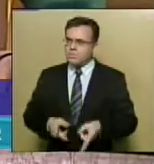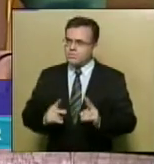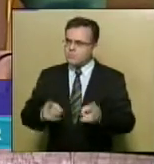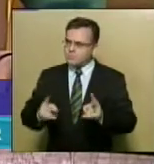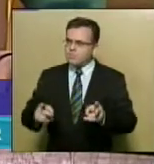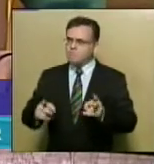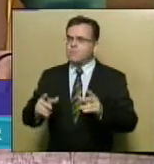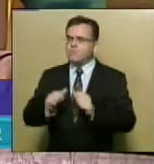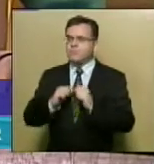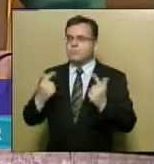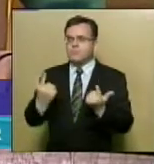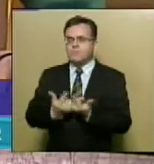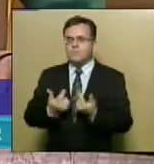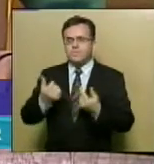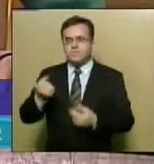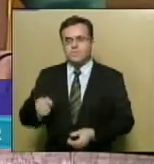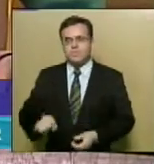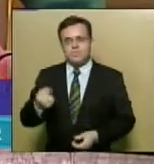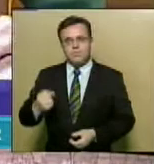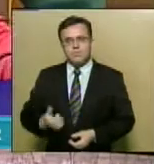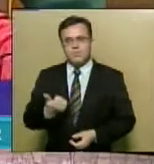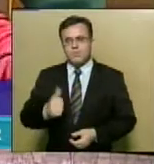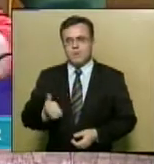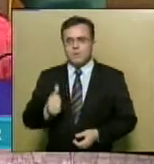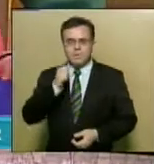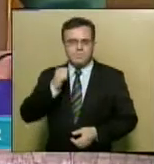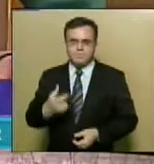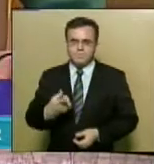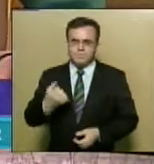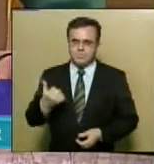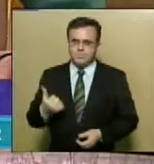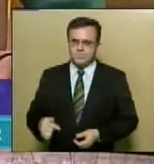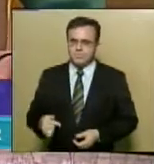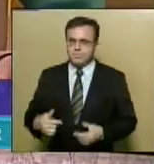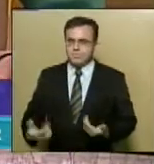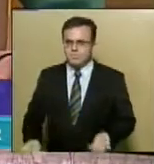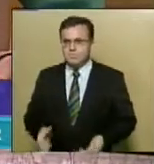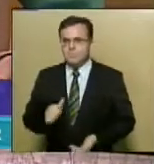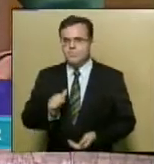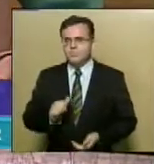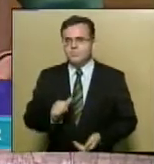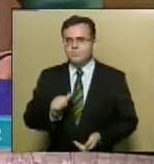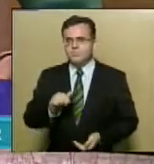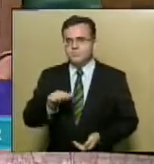Sessões, Assembleia Legislativa do Estado de Sergipe, 11 de abril de 2017. Ata da